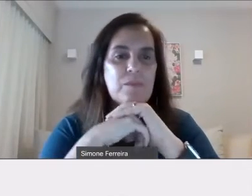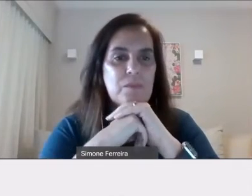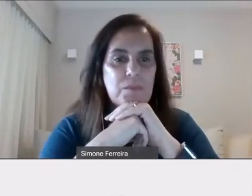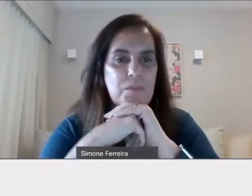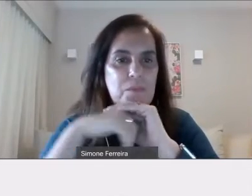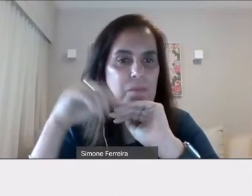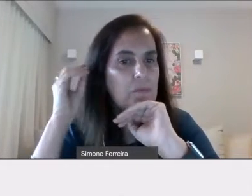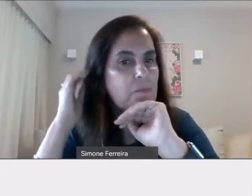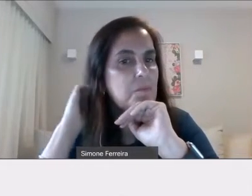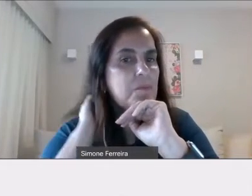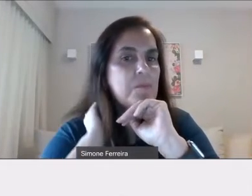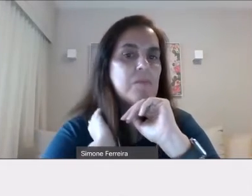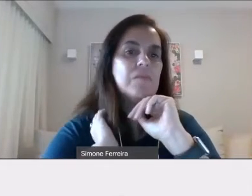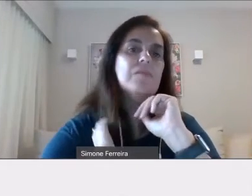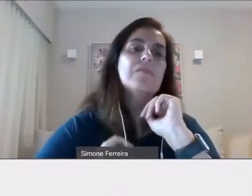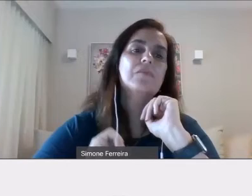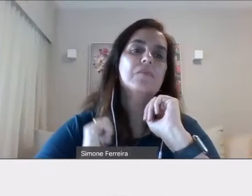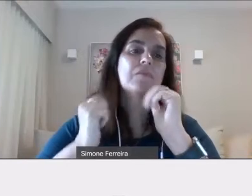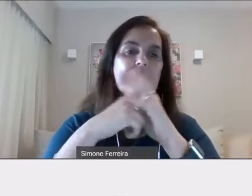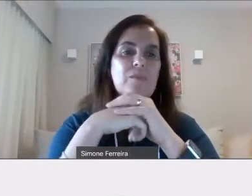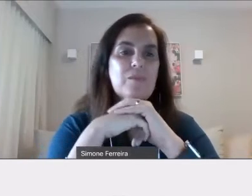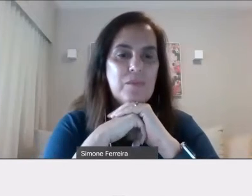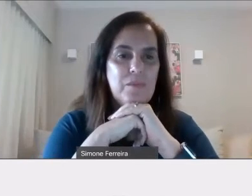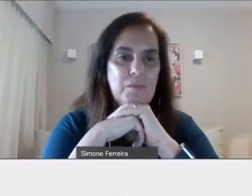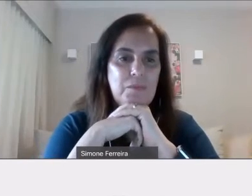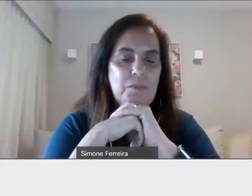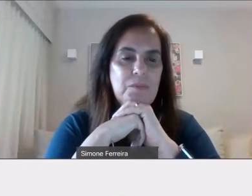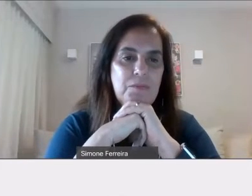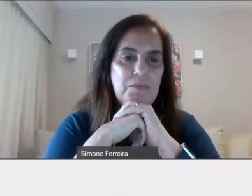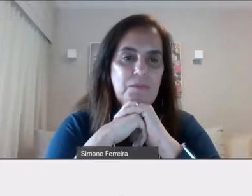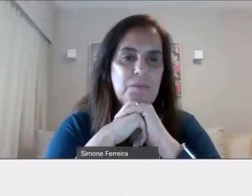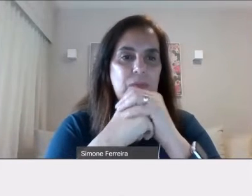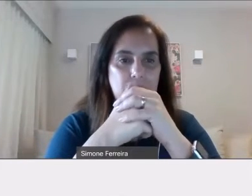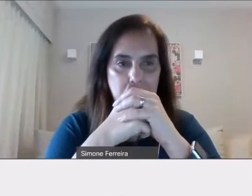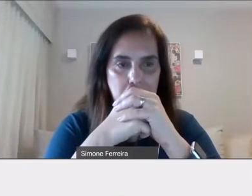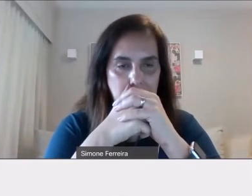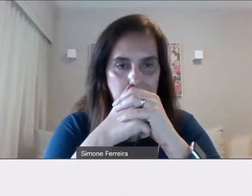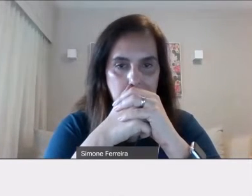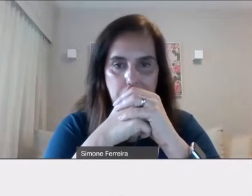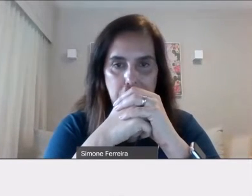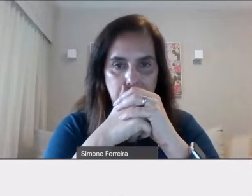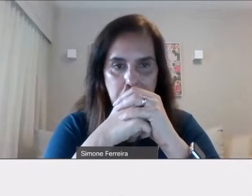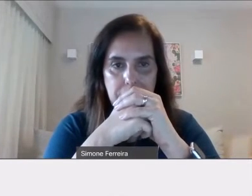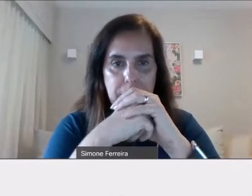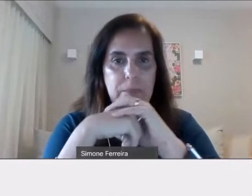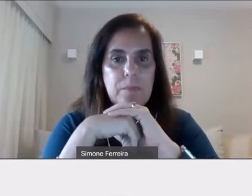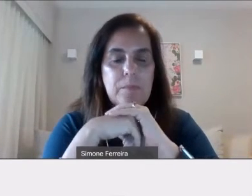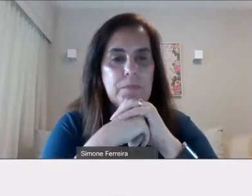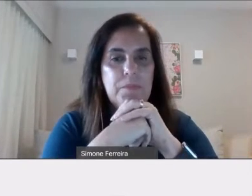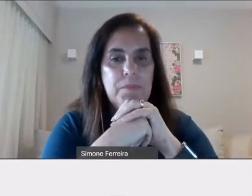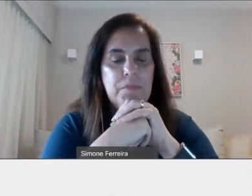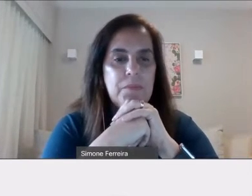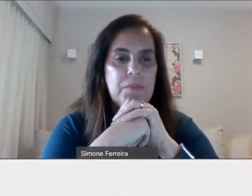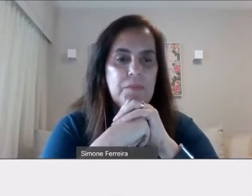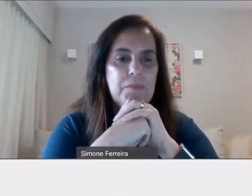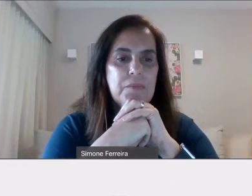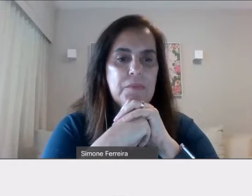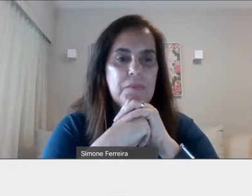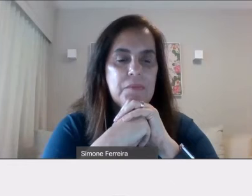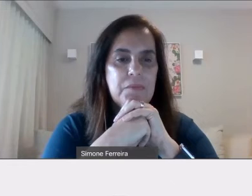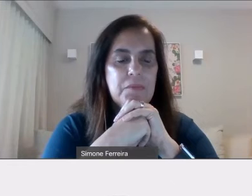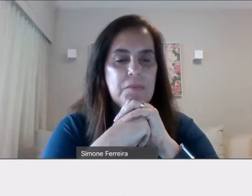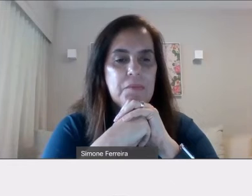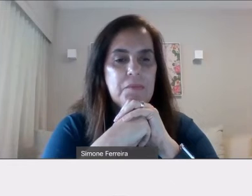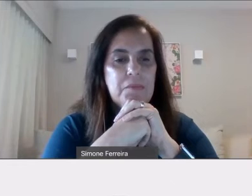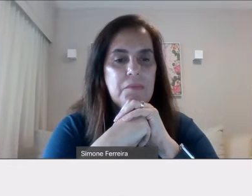faz experiência. Eu queria aqui registrar, inclusive, o professor Caio que participou do IVLP nesse ano e